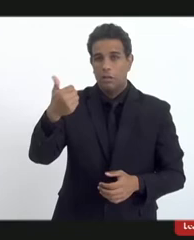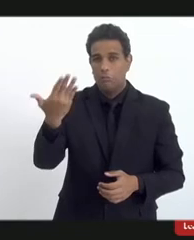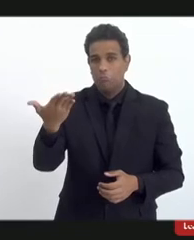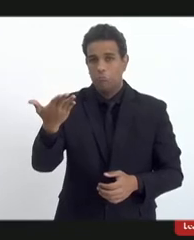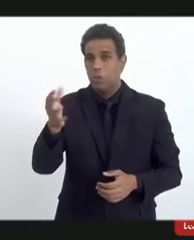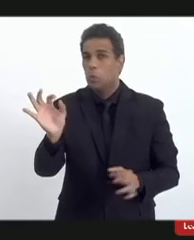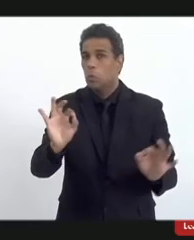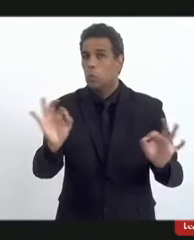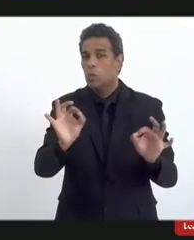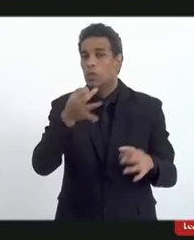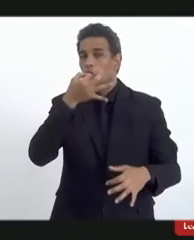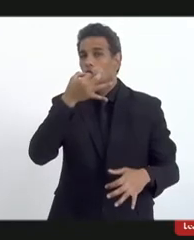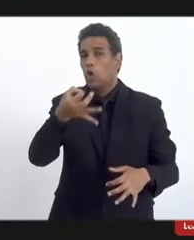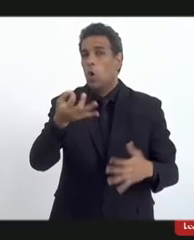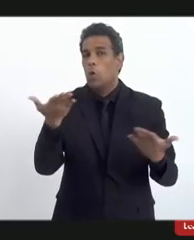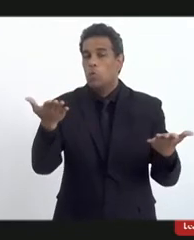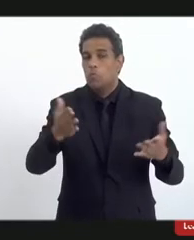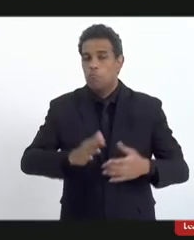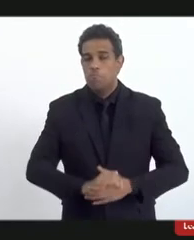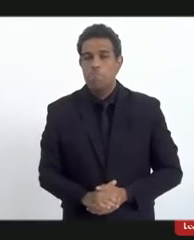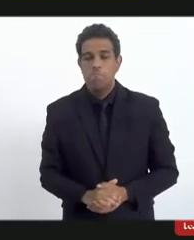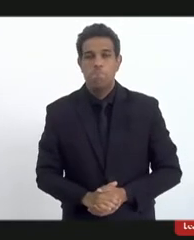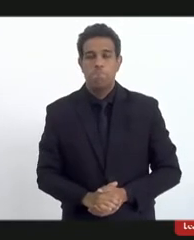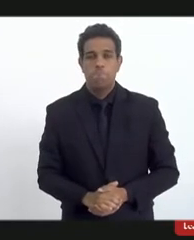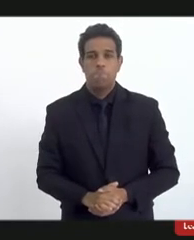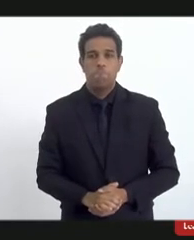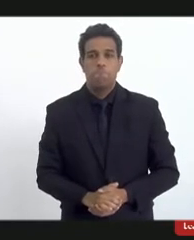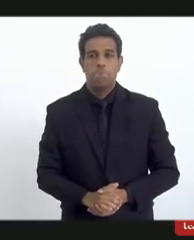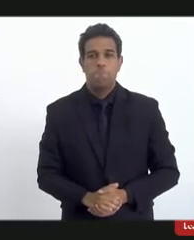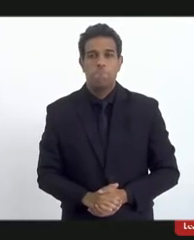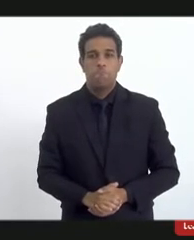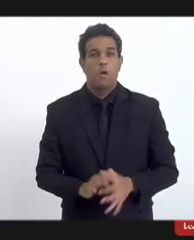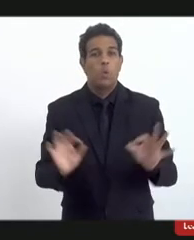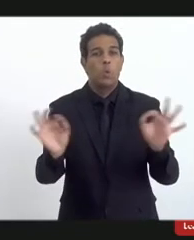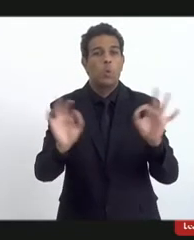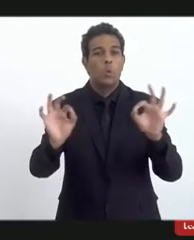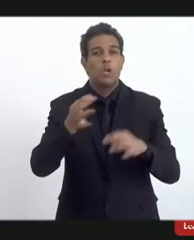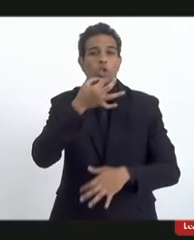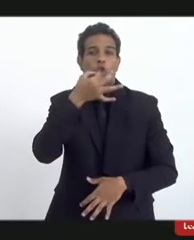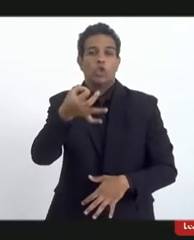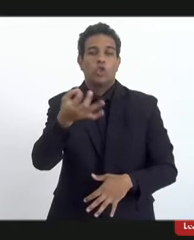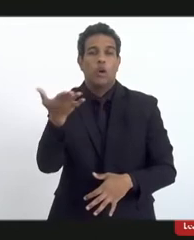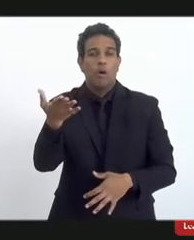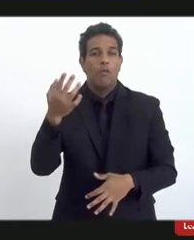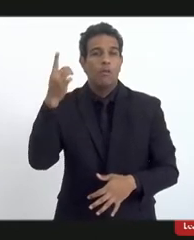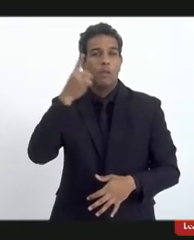Está sem som, deputado Atila? Está sem som, deputado?